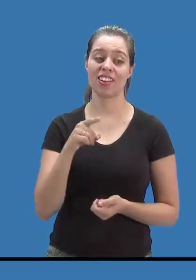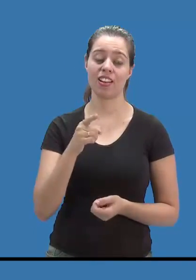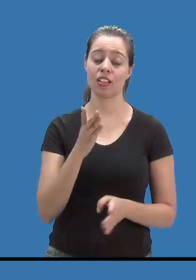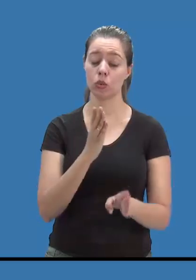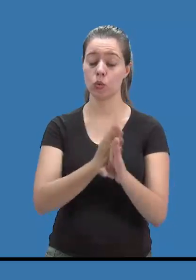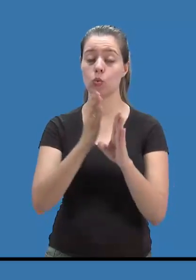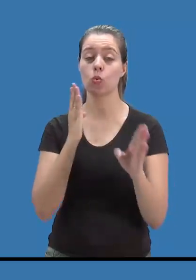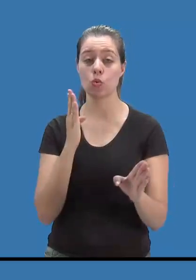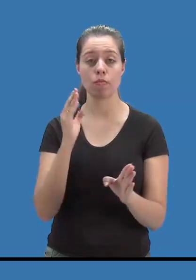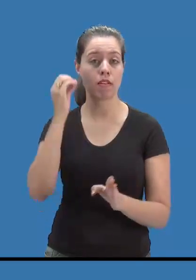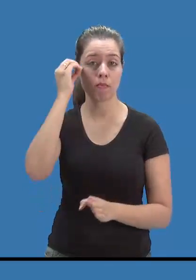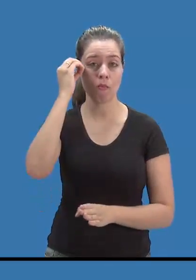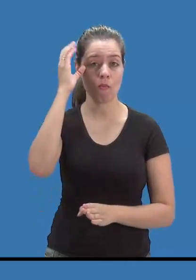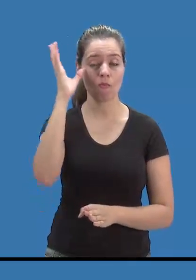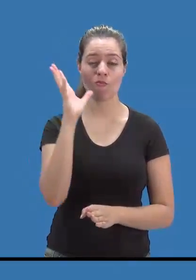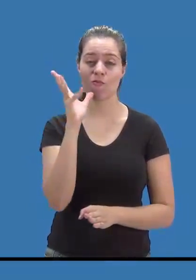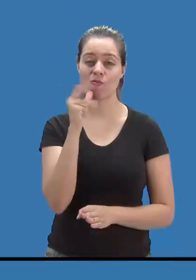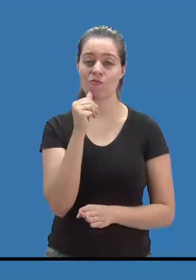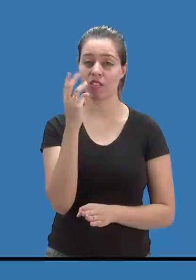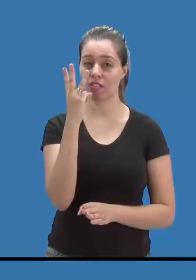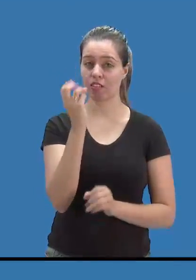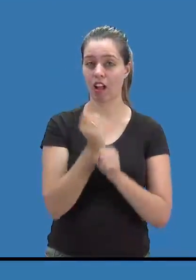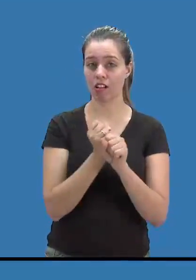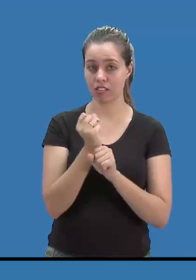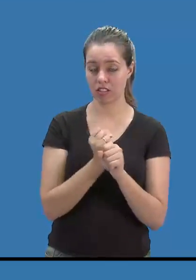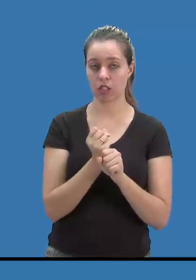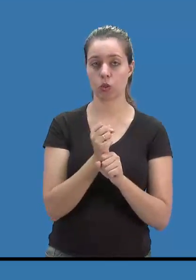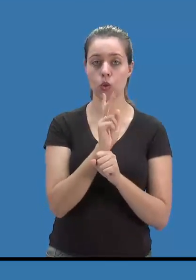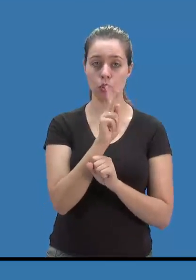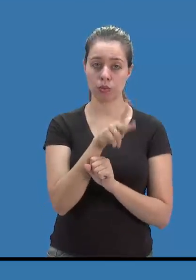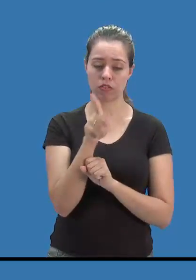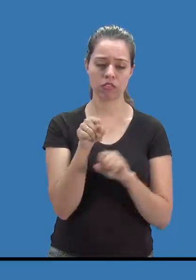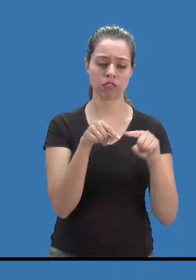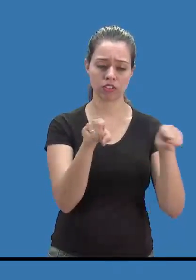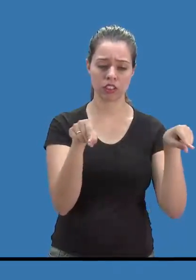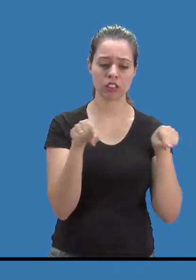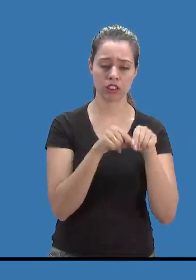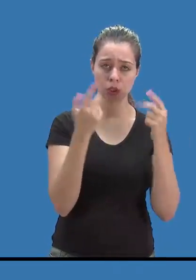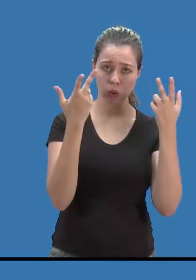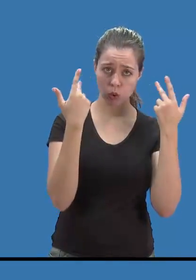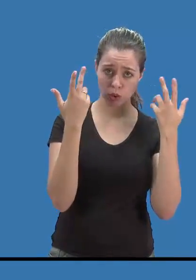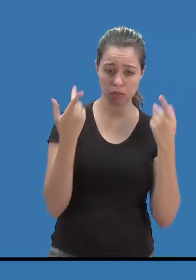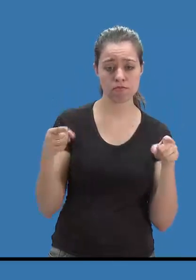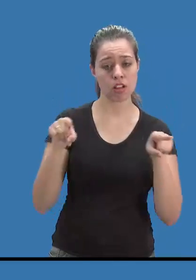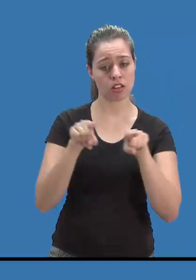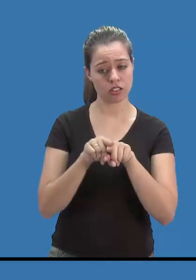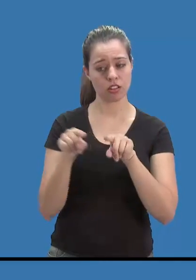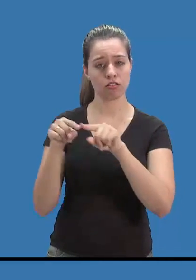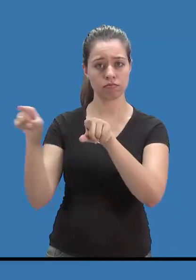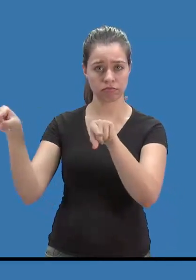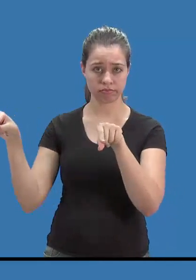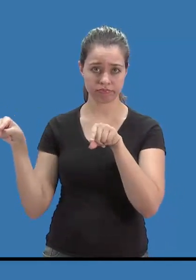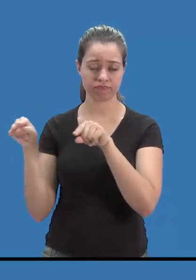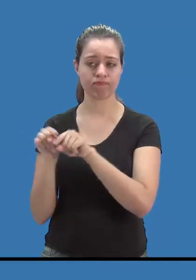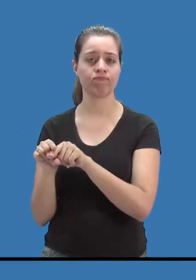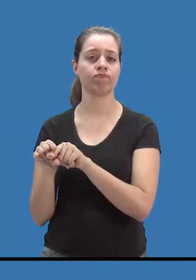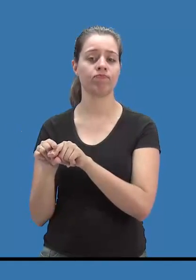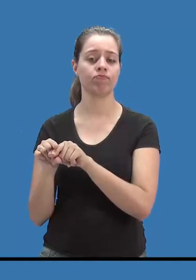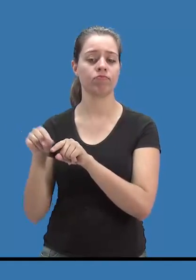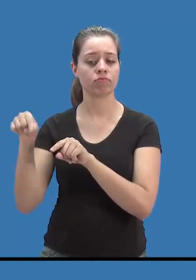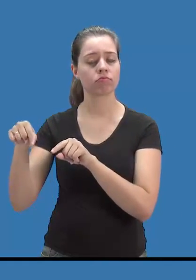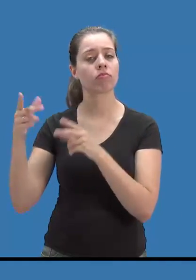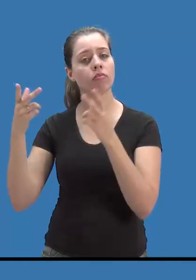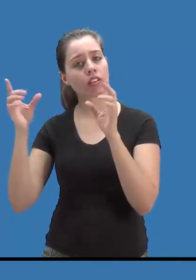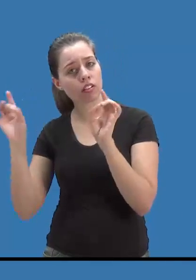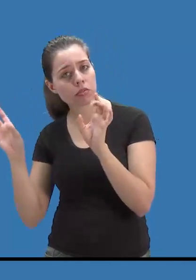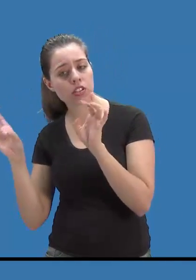O professor da sala de aula comum trabalha junto a um professor do atendimento educacional especializado, que aqui é chamado de professor